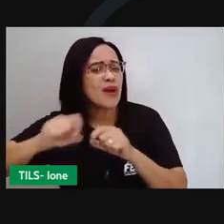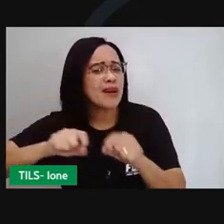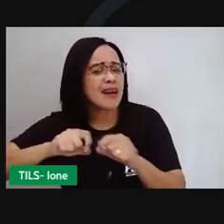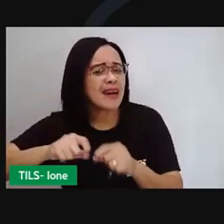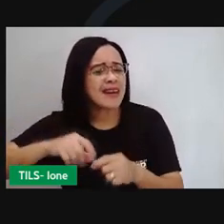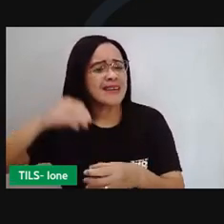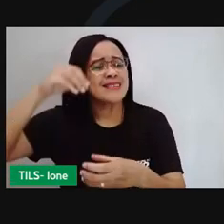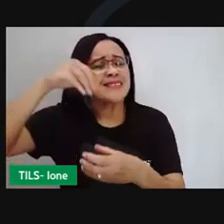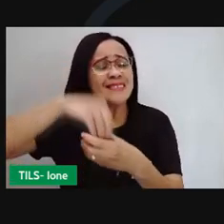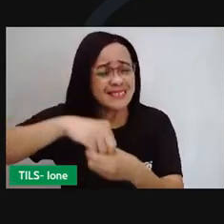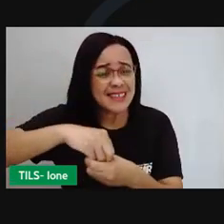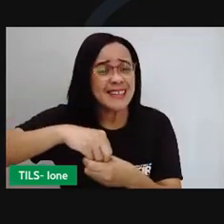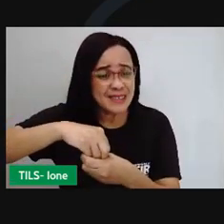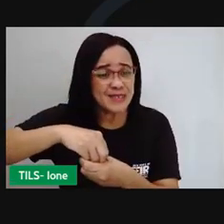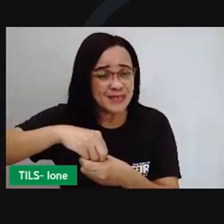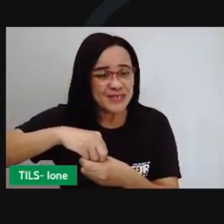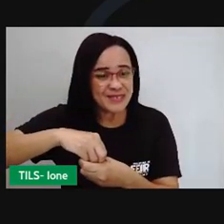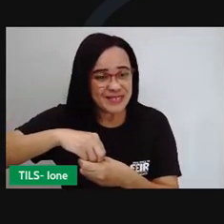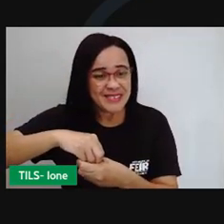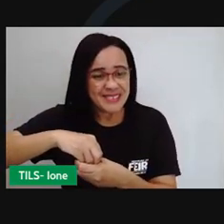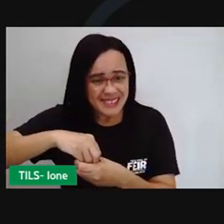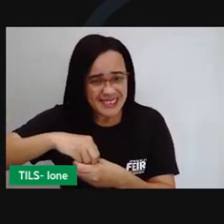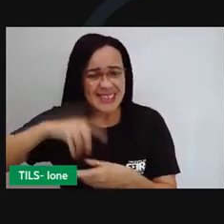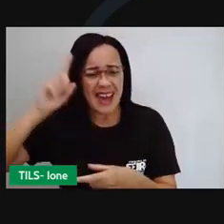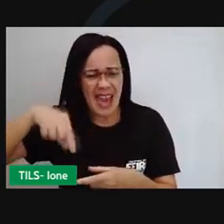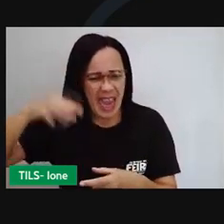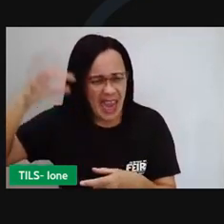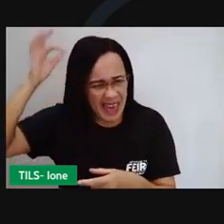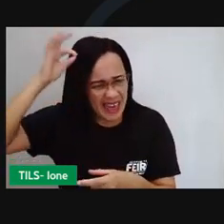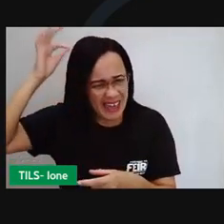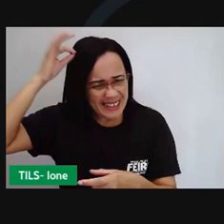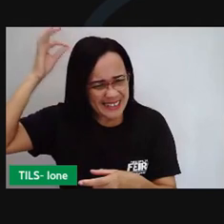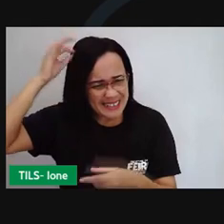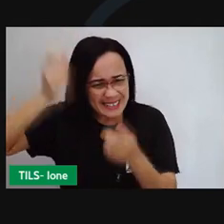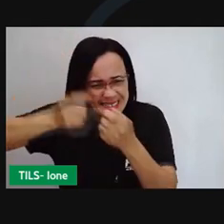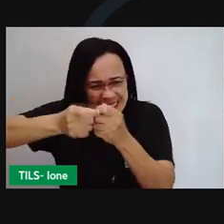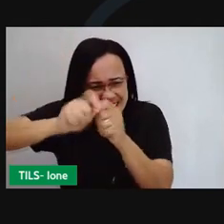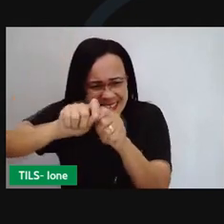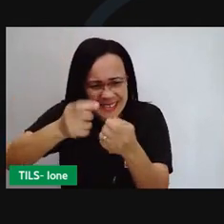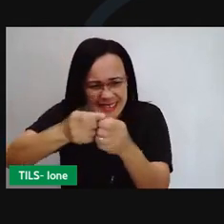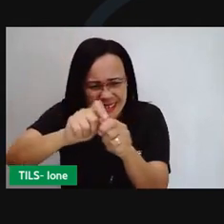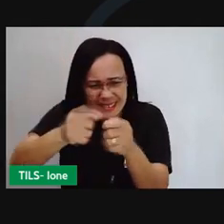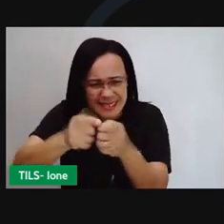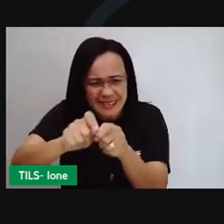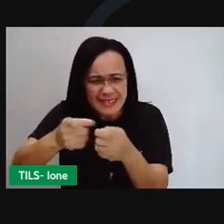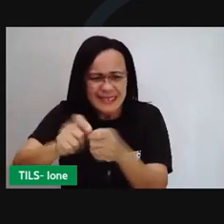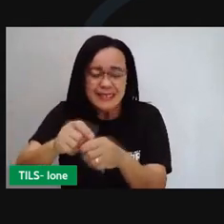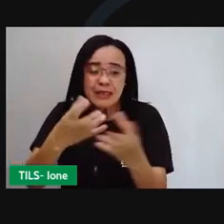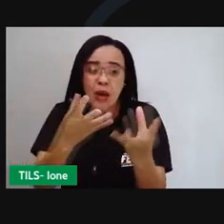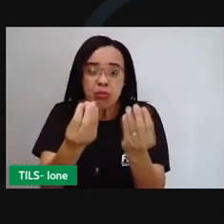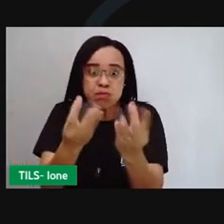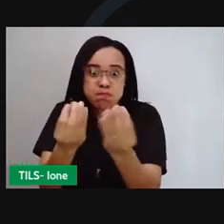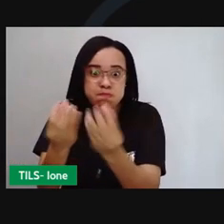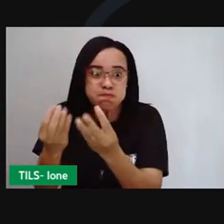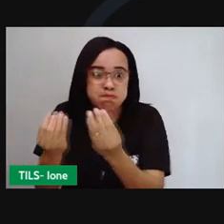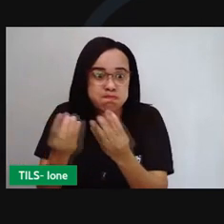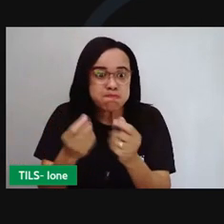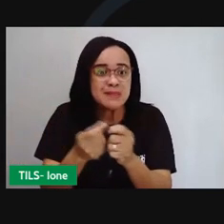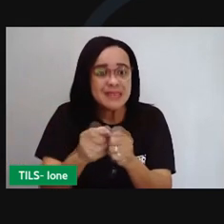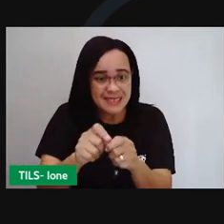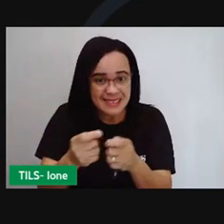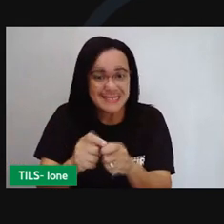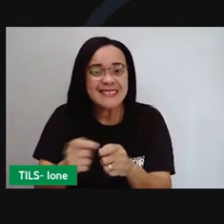foram convidados, os piolhos. Quem é cá, meu rei? Salvador,